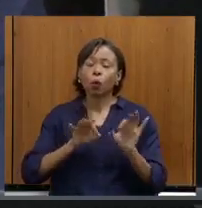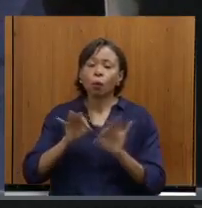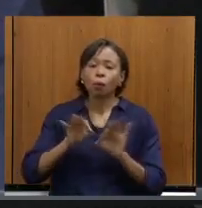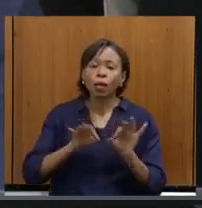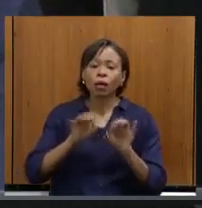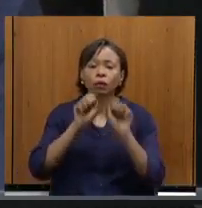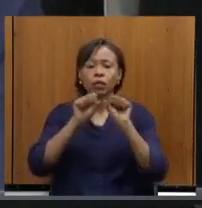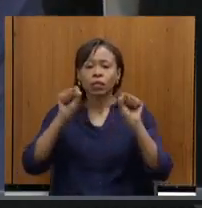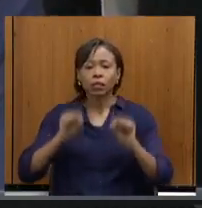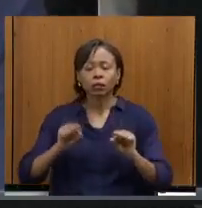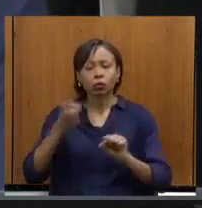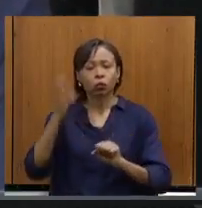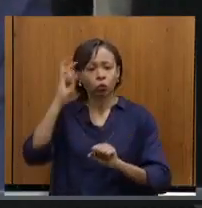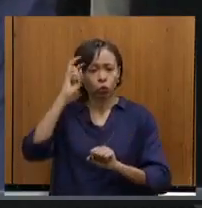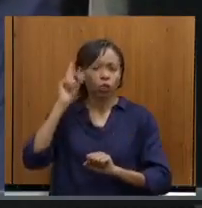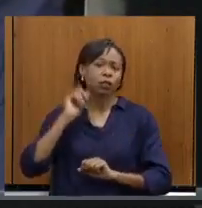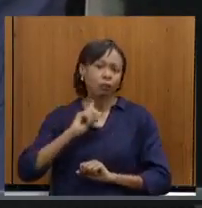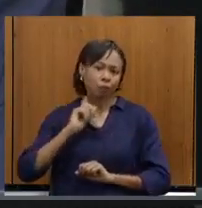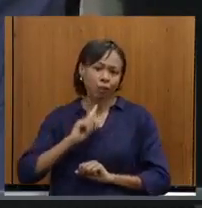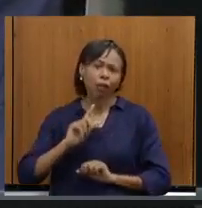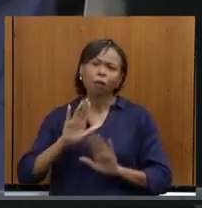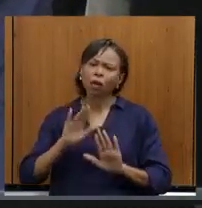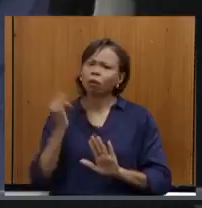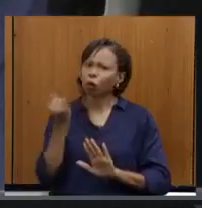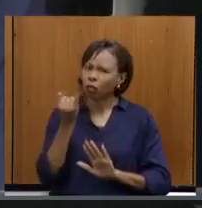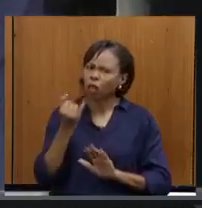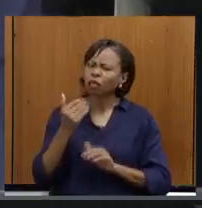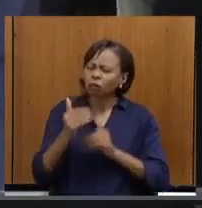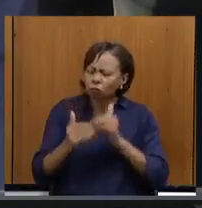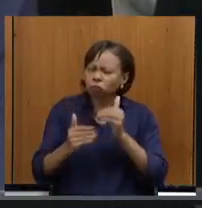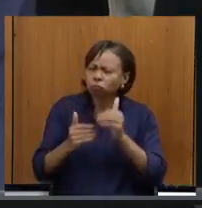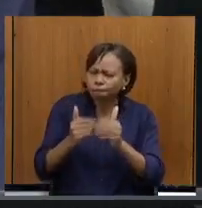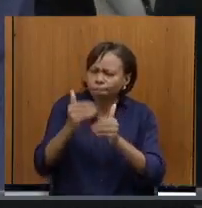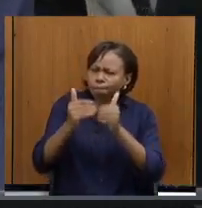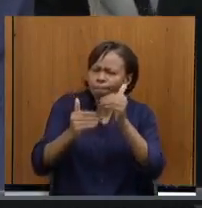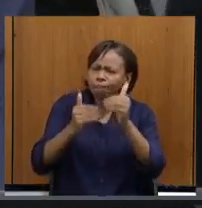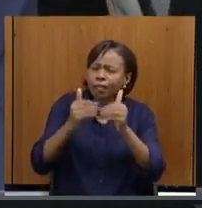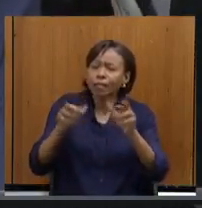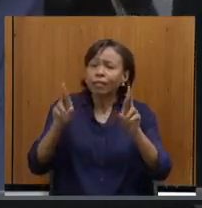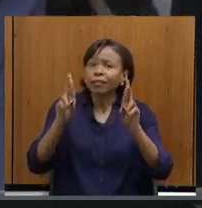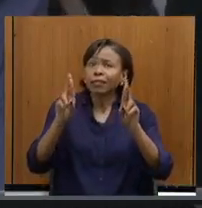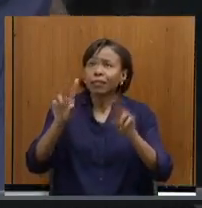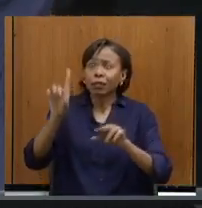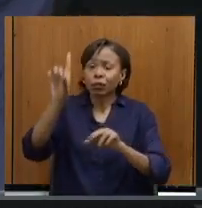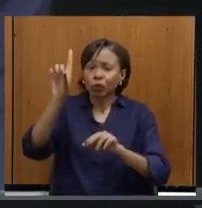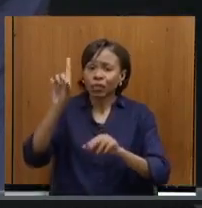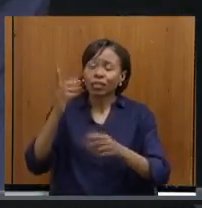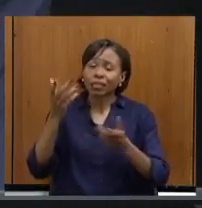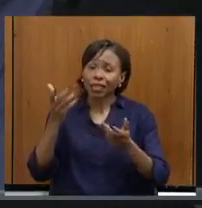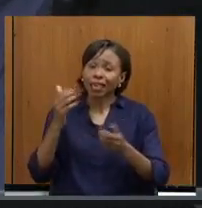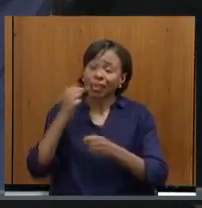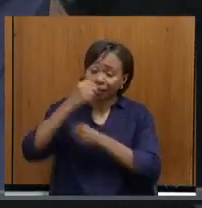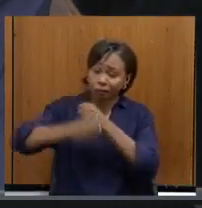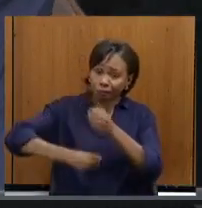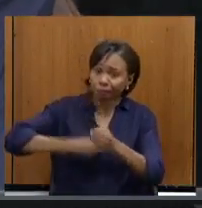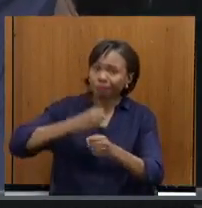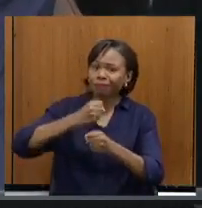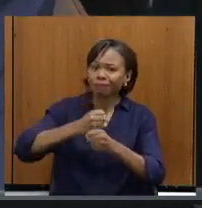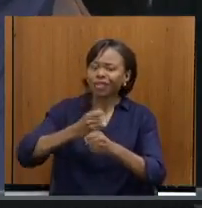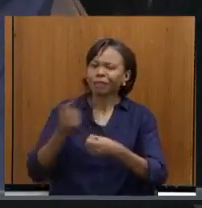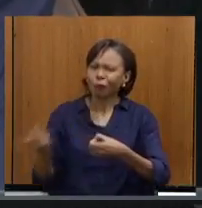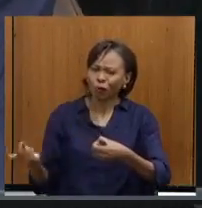cultura de Minas Gerais. Importante que estamos caminhando e, se Deus quiser, no ano que vem nós vamos ter aí uma